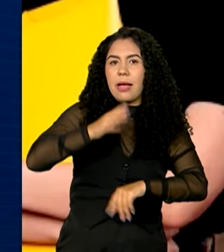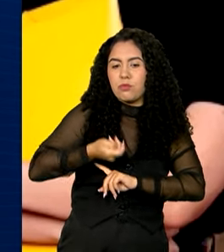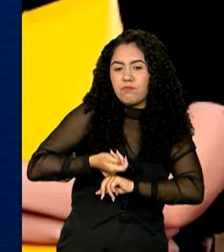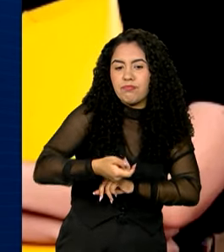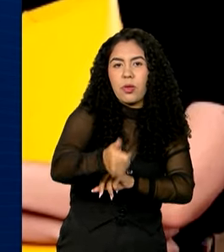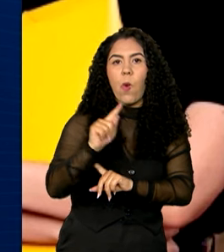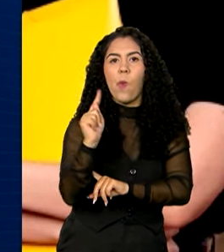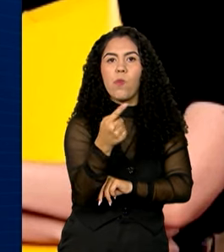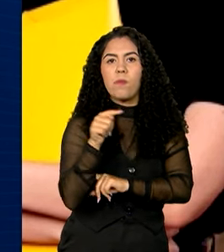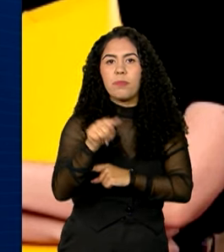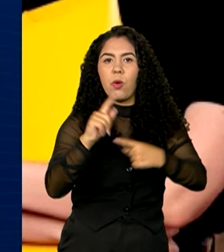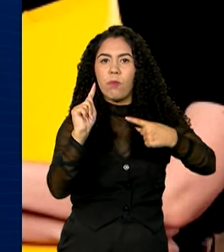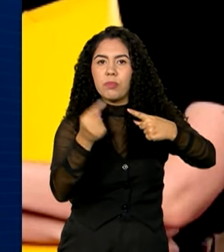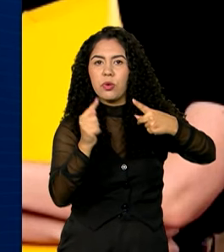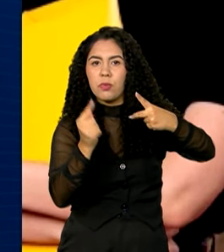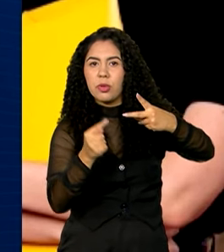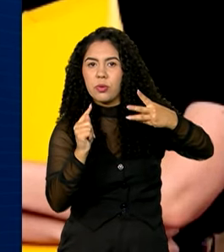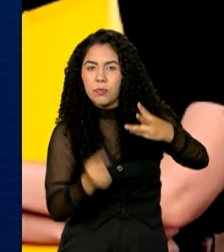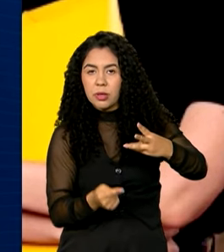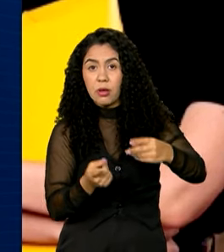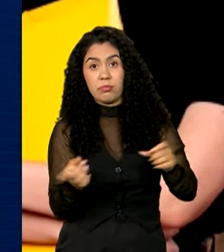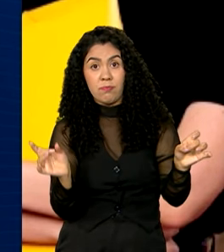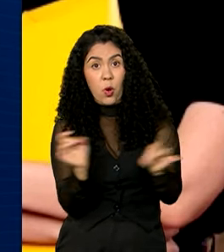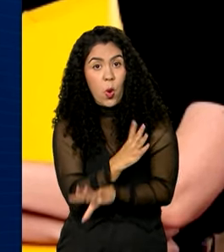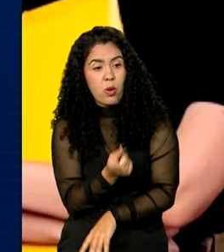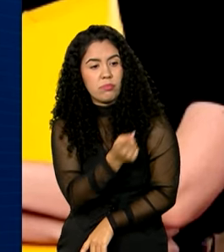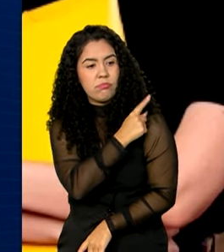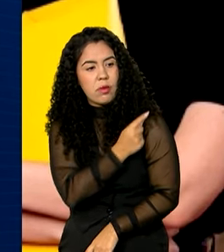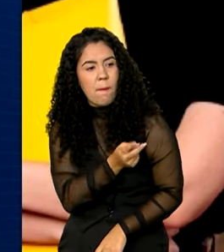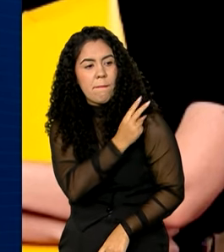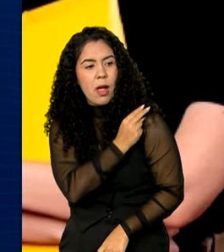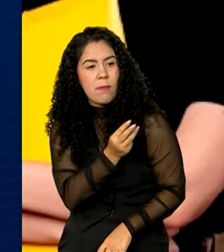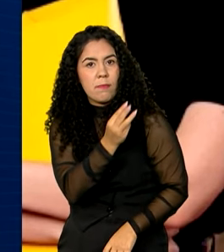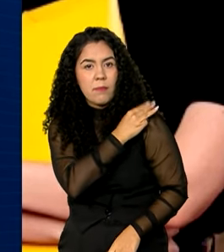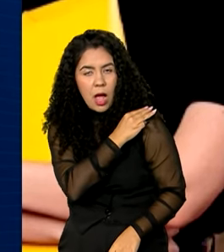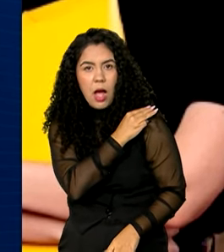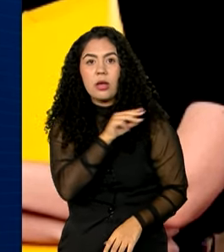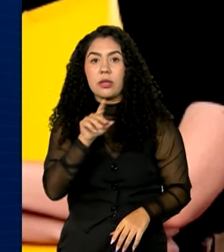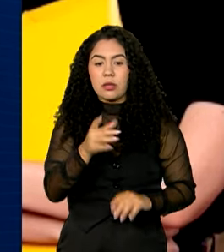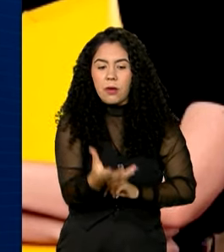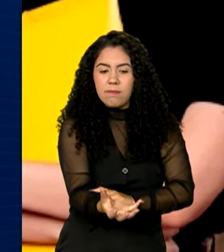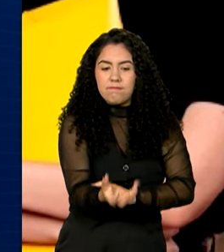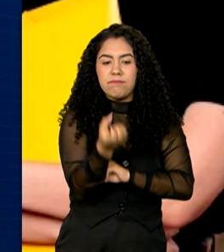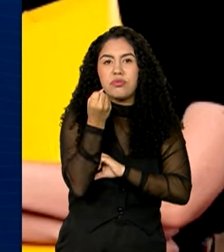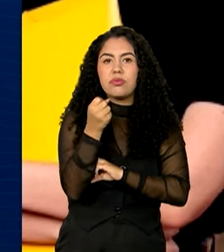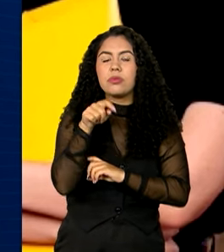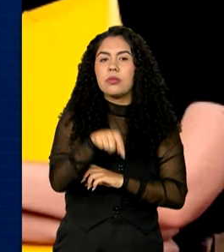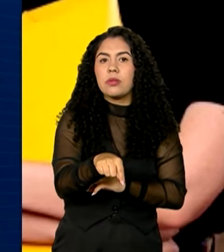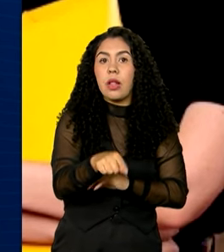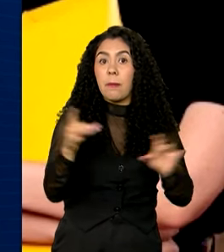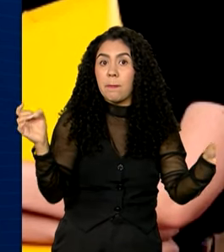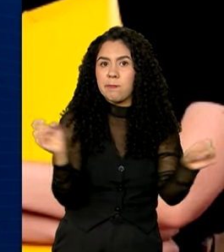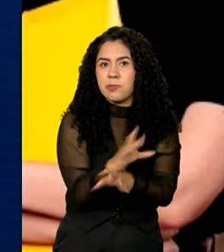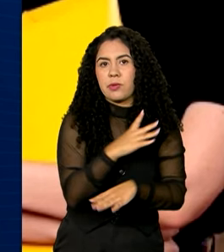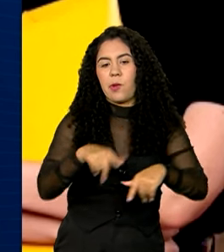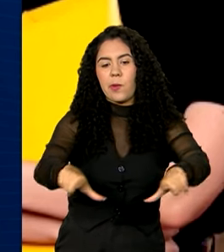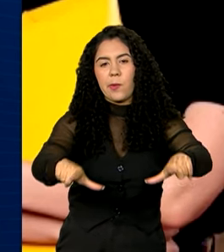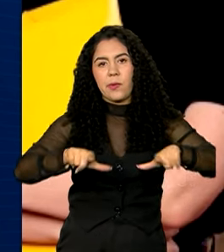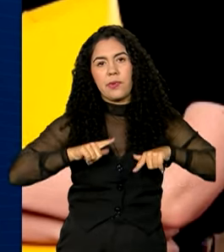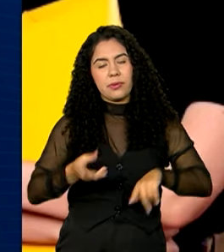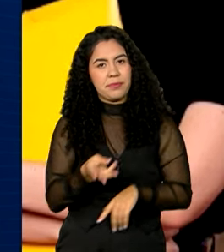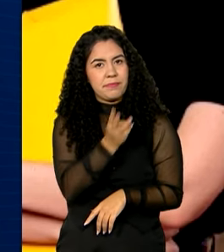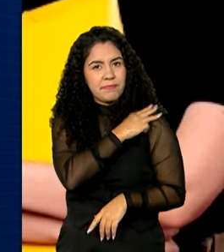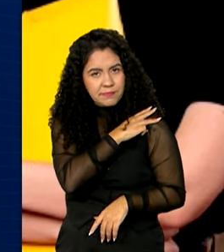de cada ano concluído, que só podem ser retirados da poupança após a formatura no ensino